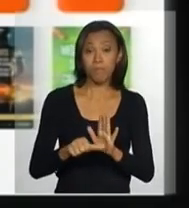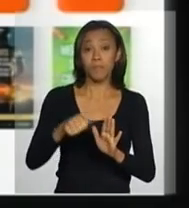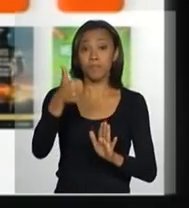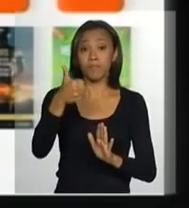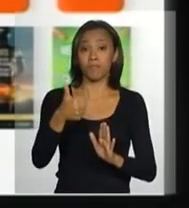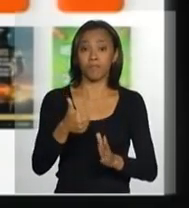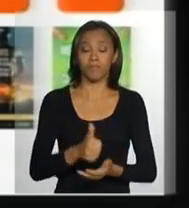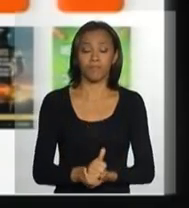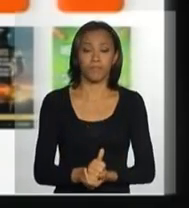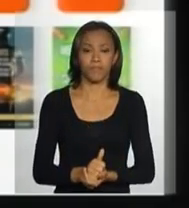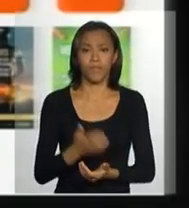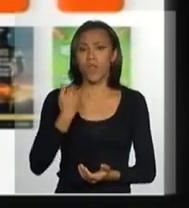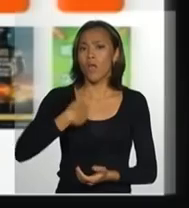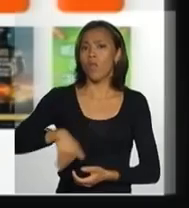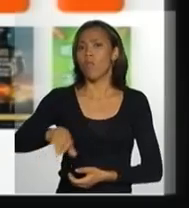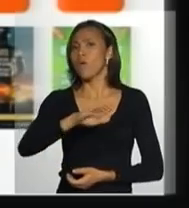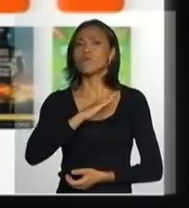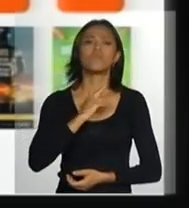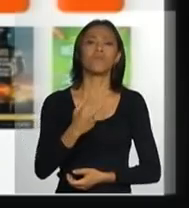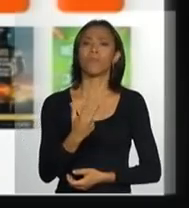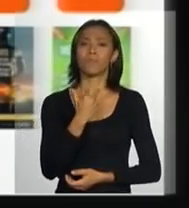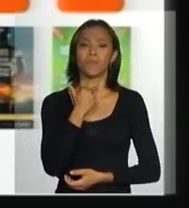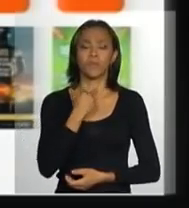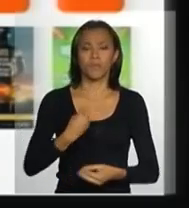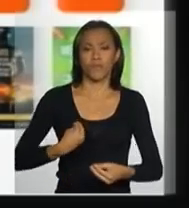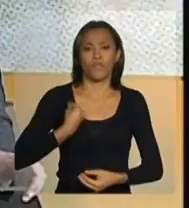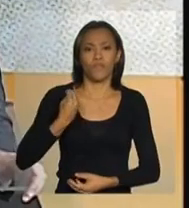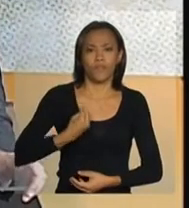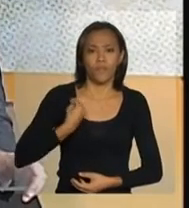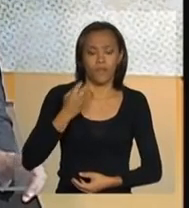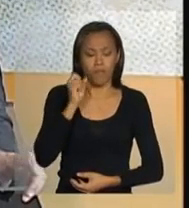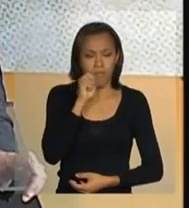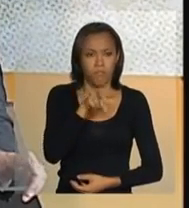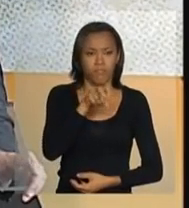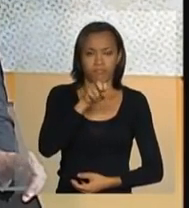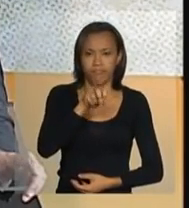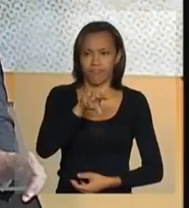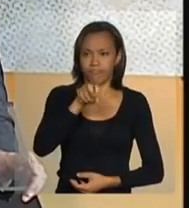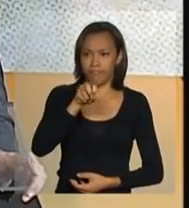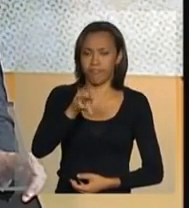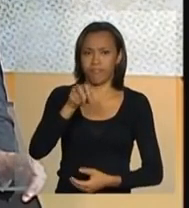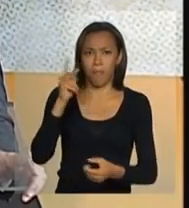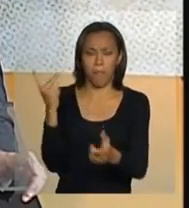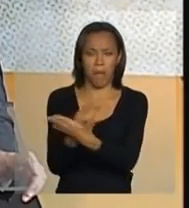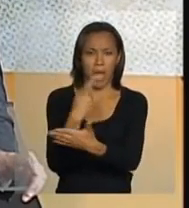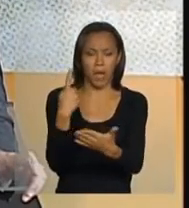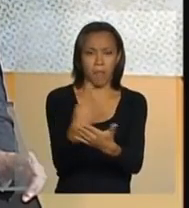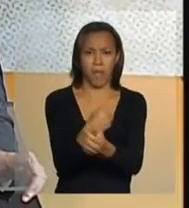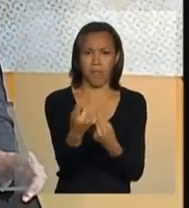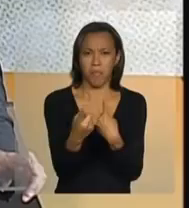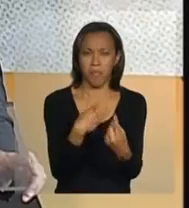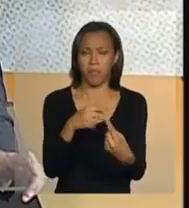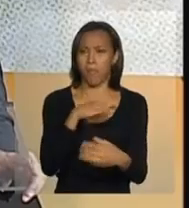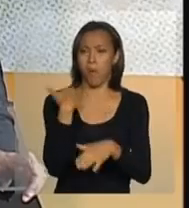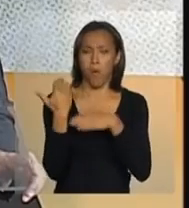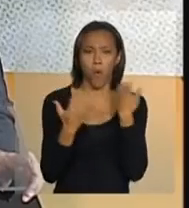nós não podemos conviver com a realidade de trânsito no Brasil.